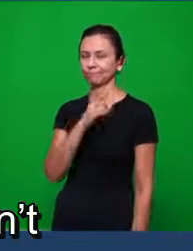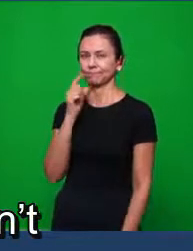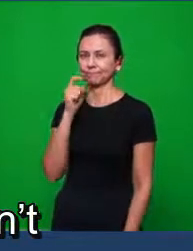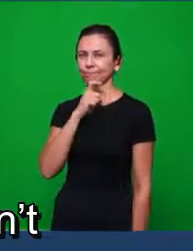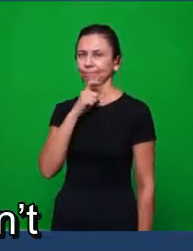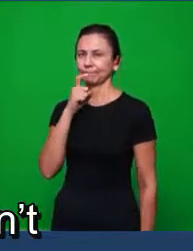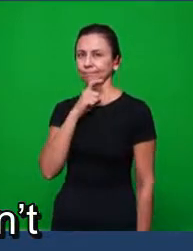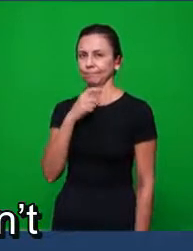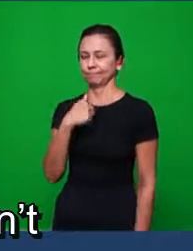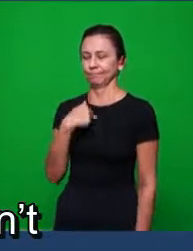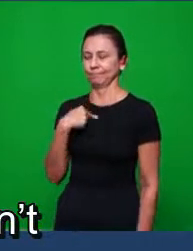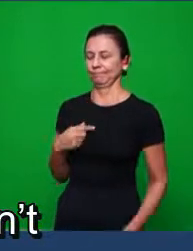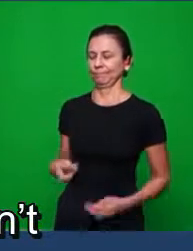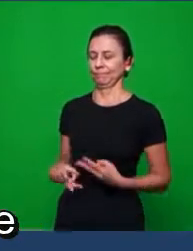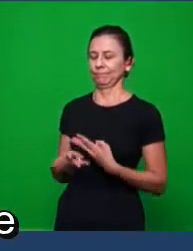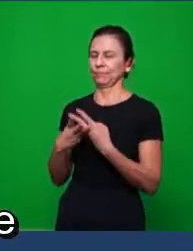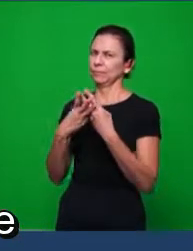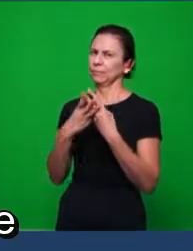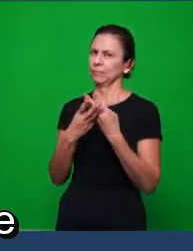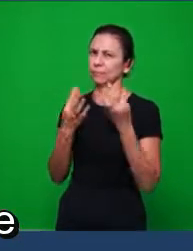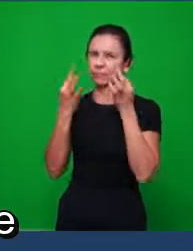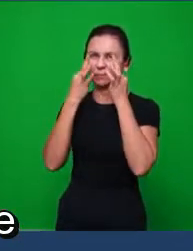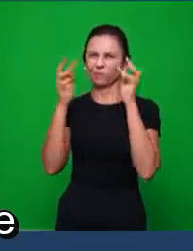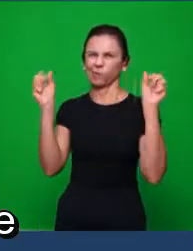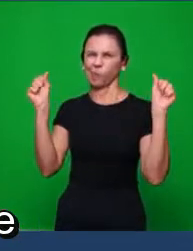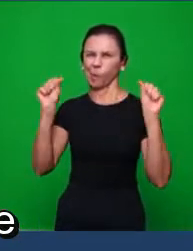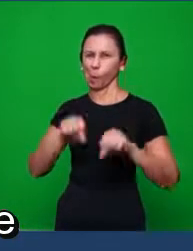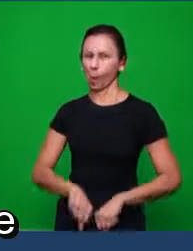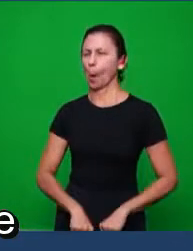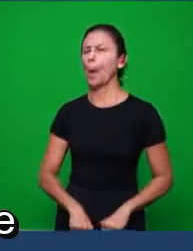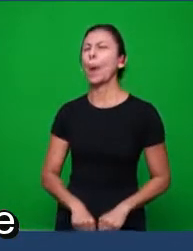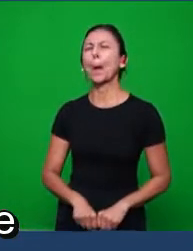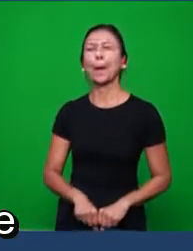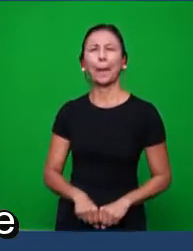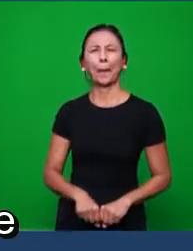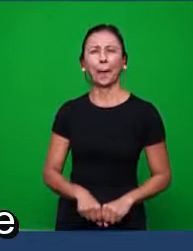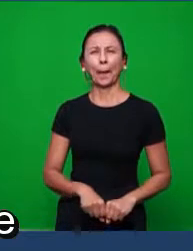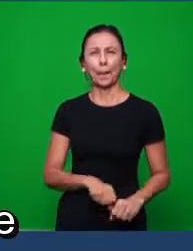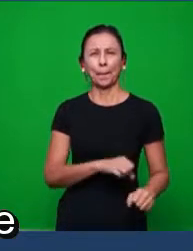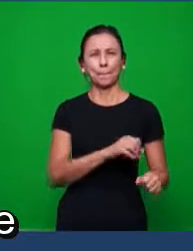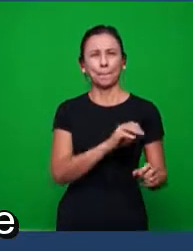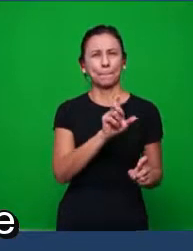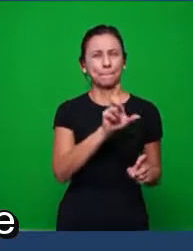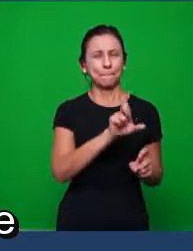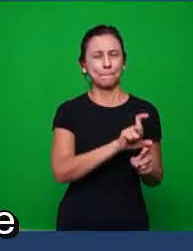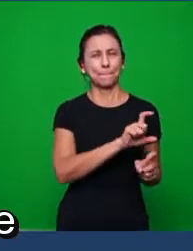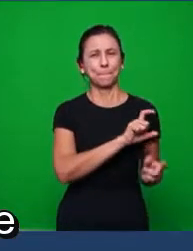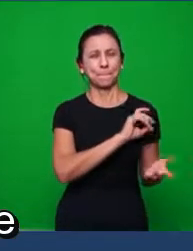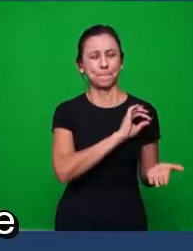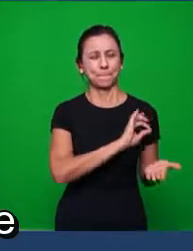dos que se diziam judeus e não eram. Eram sinagogas de Satanás. Por quê? Por quê?